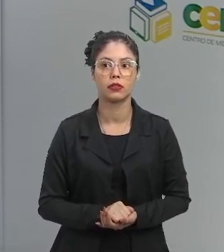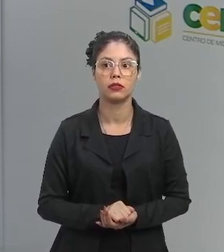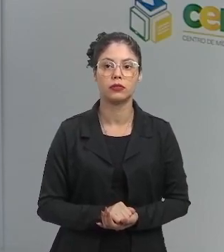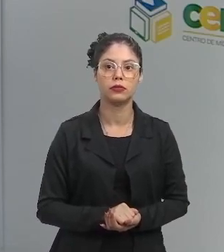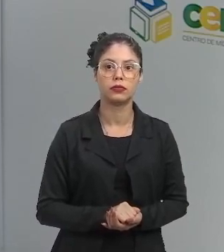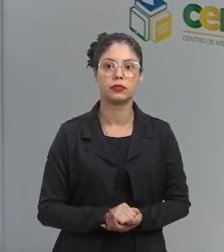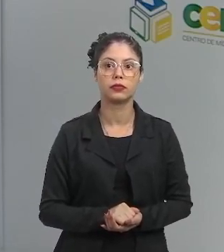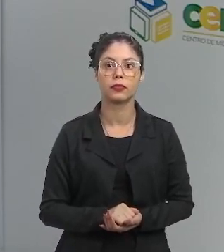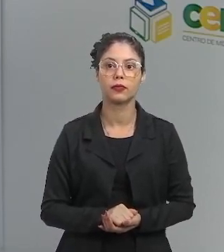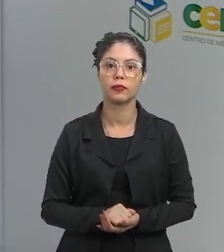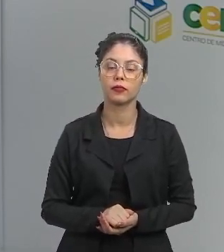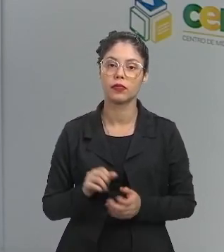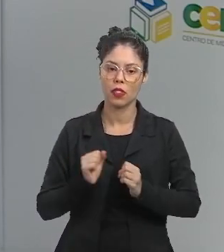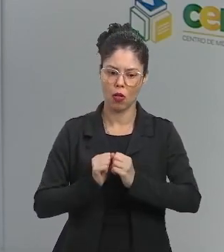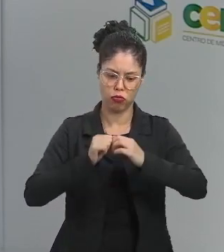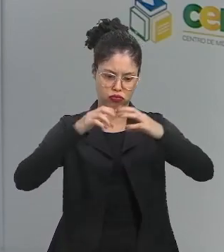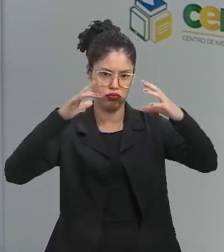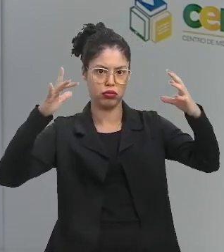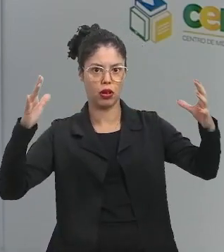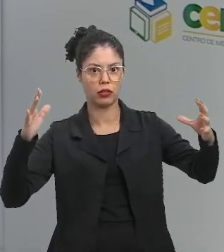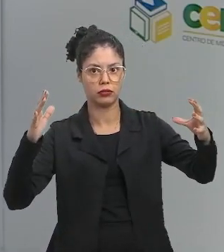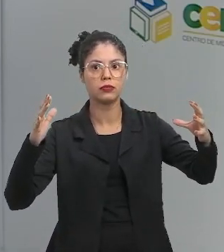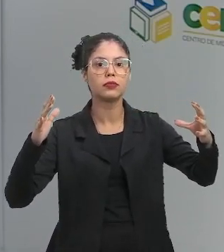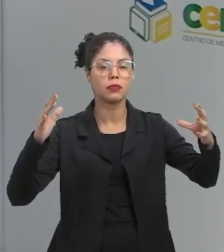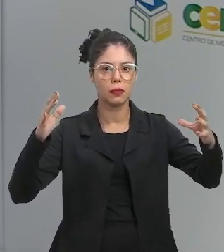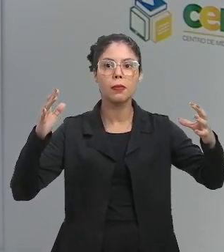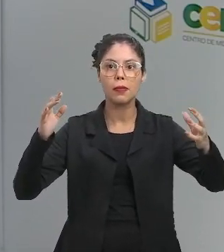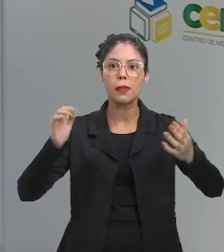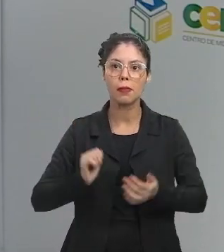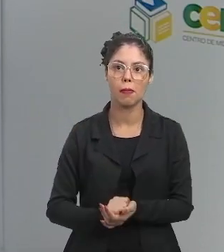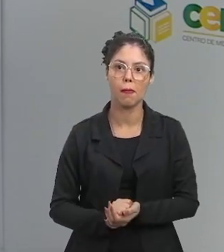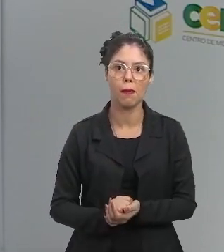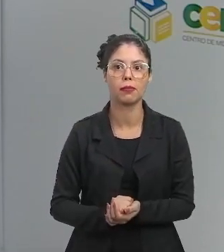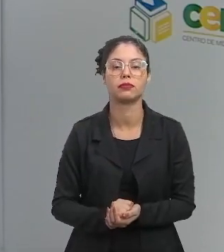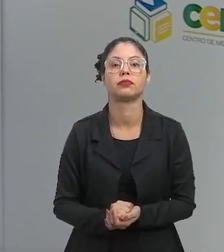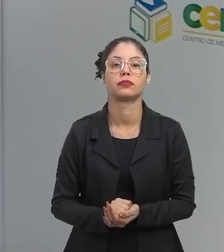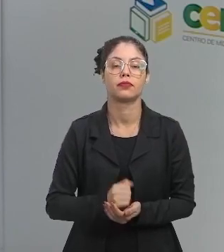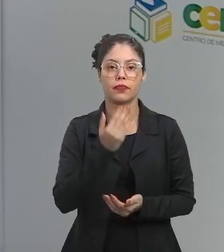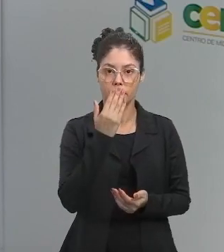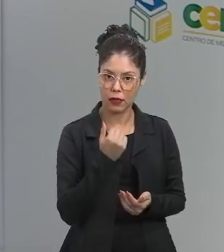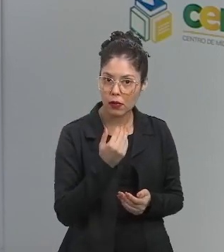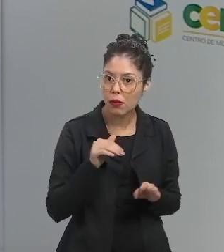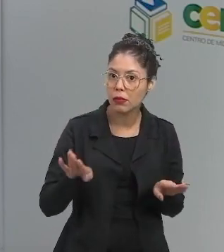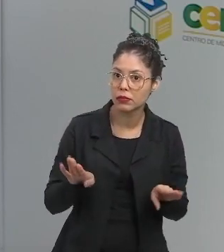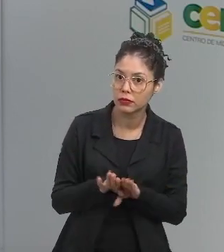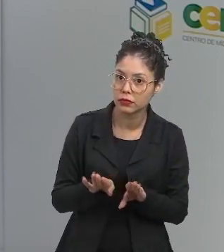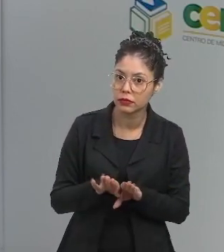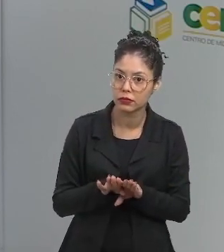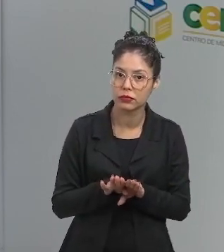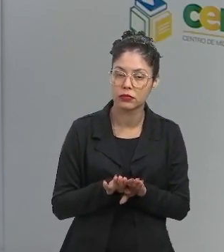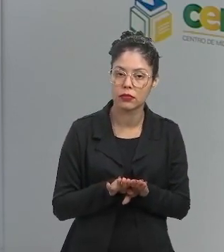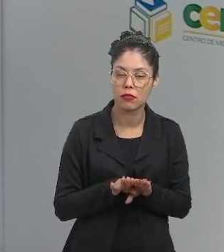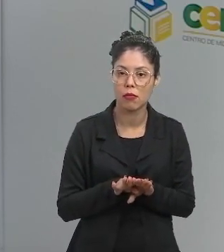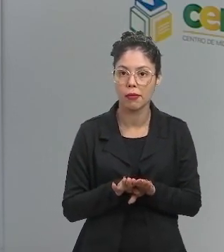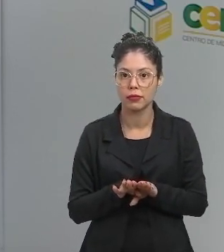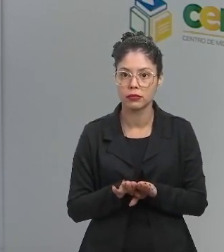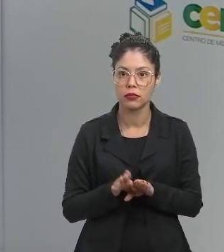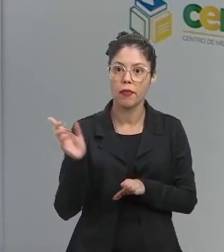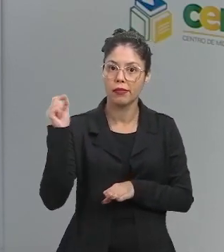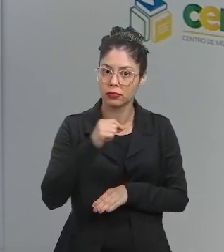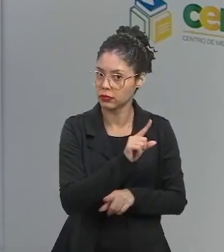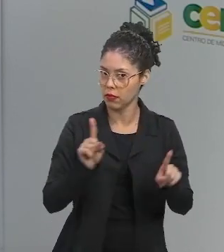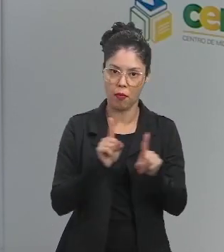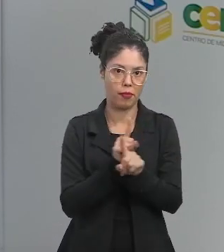não jogaram bombas de sementes para alimentar as